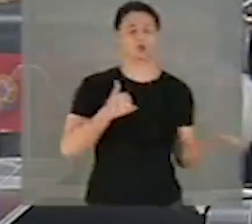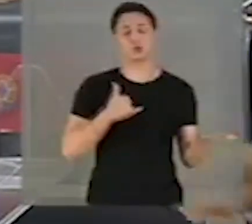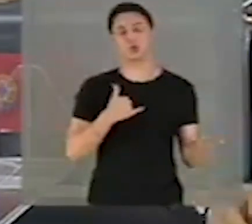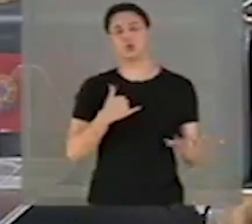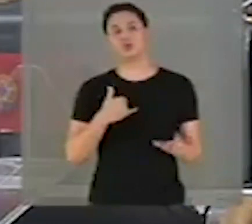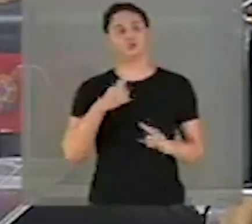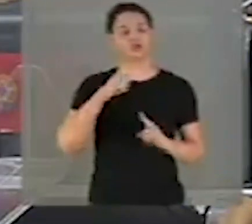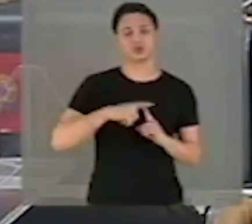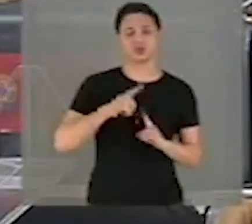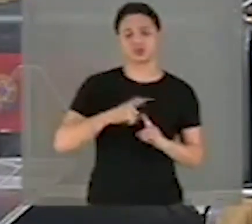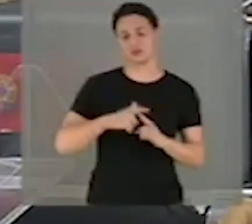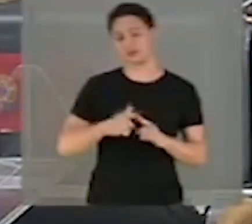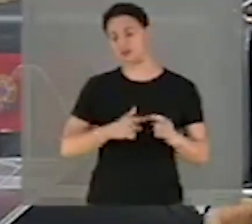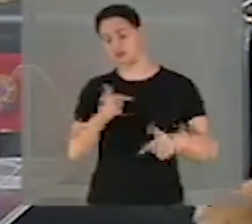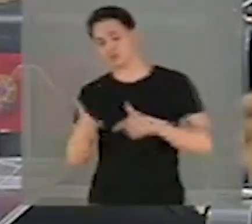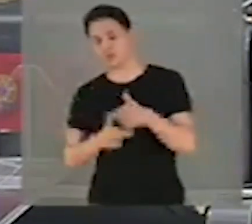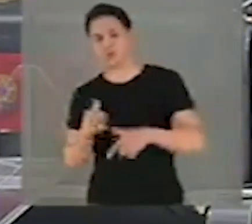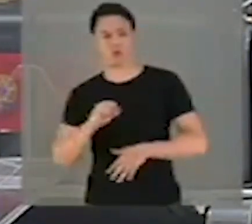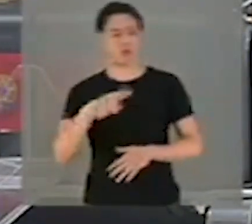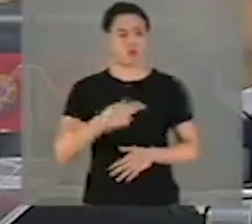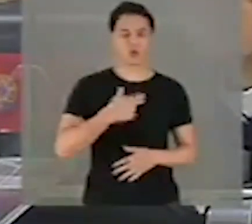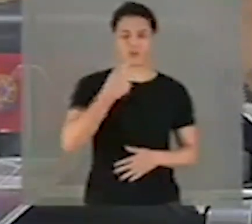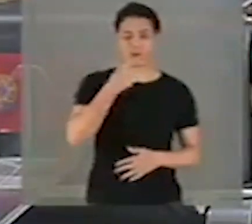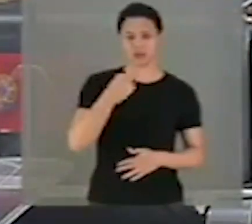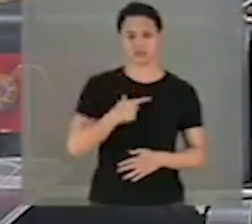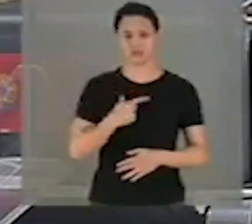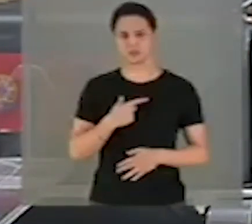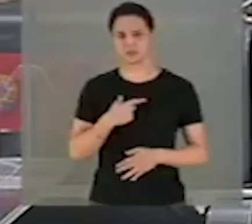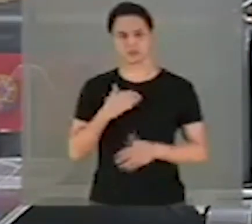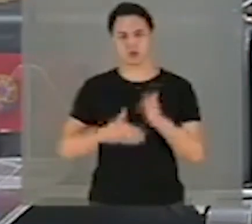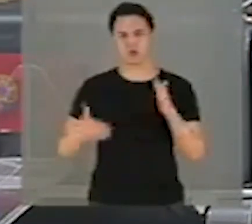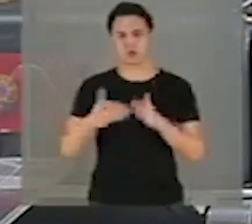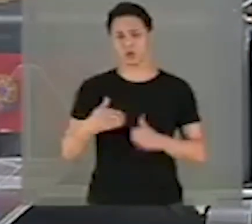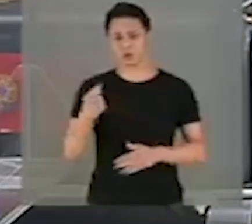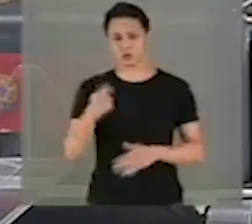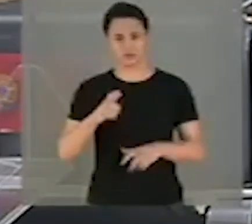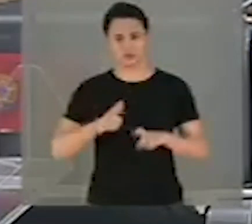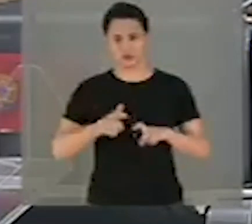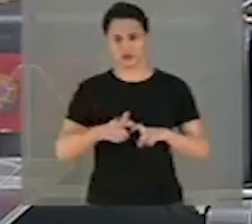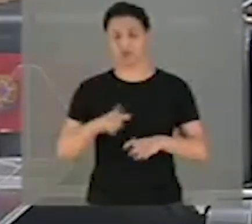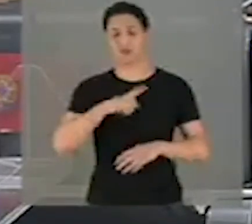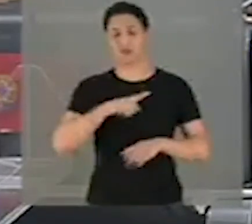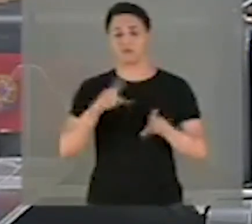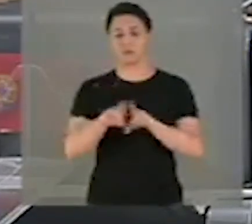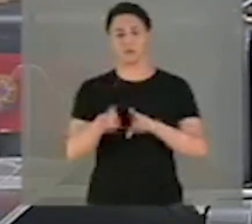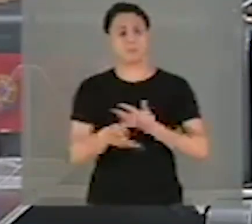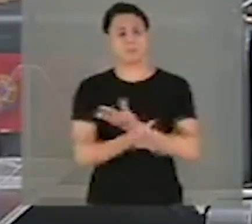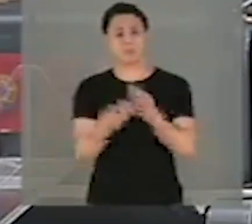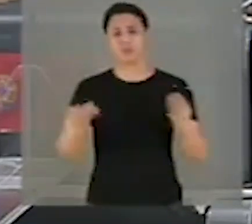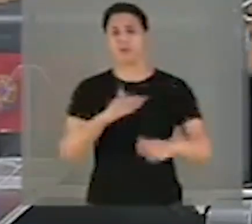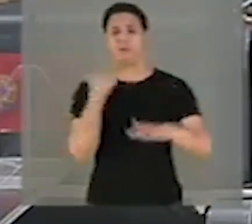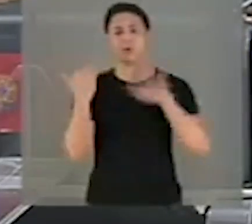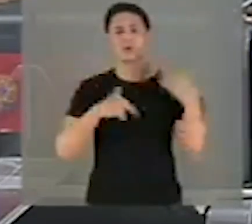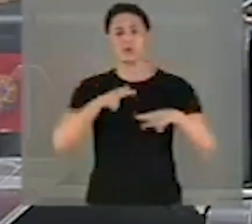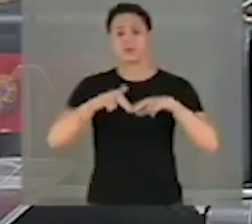fármaco, o que defende outro diferente, todos os médicos. Tivemos também muitas mortes pela política